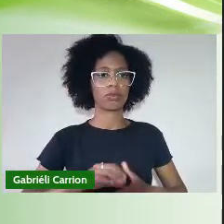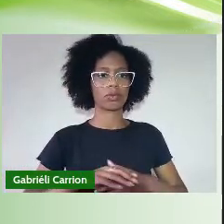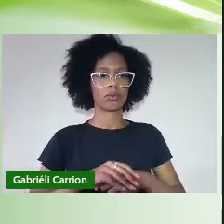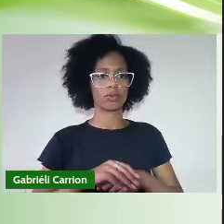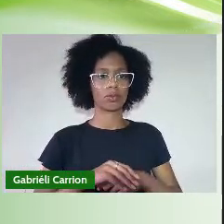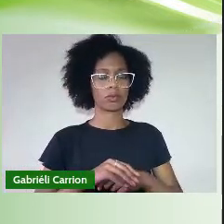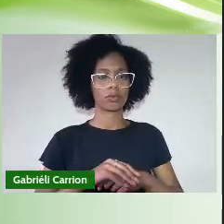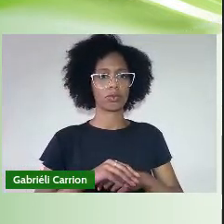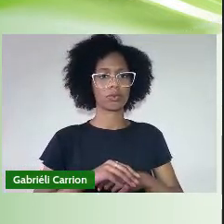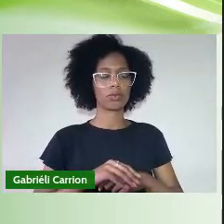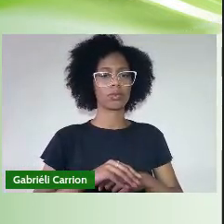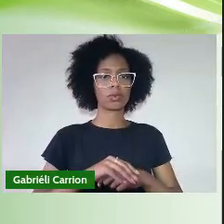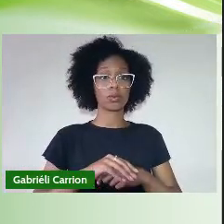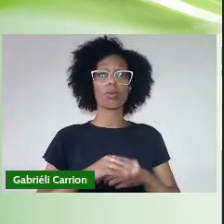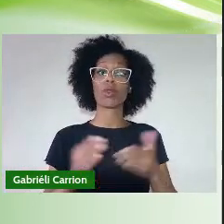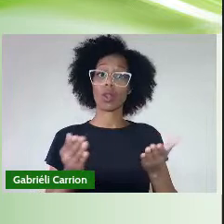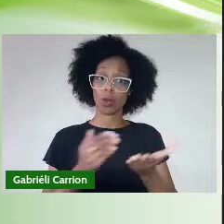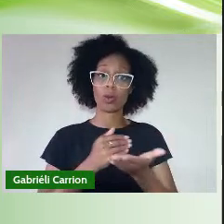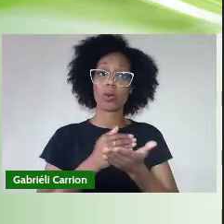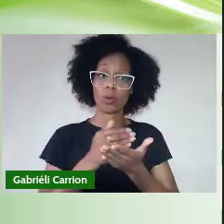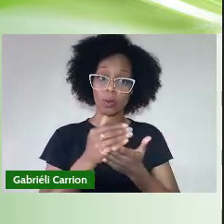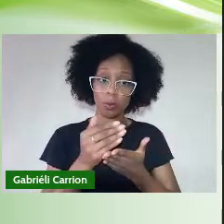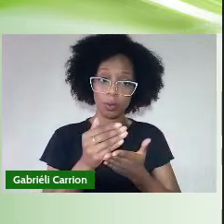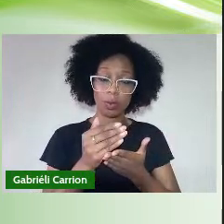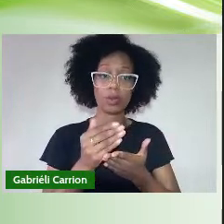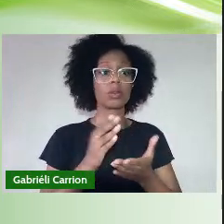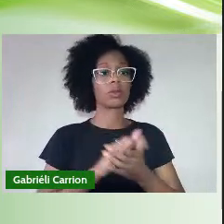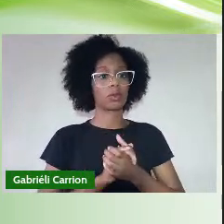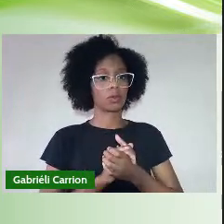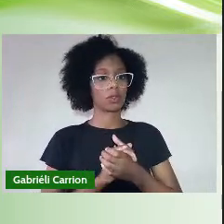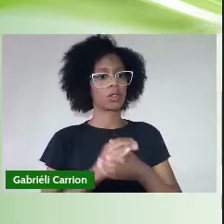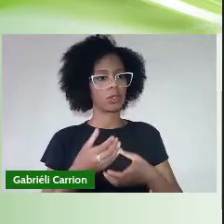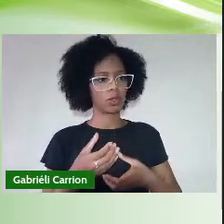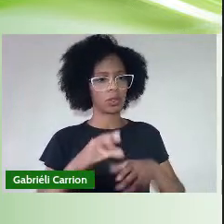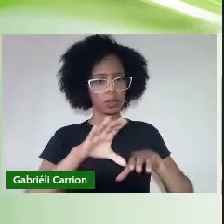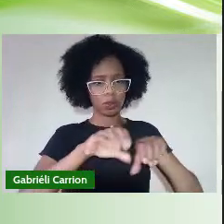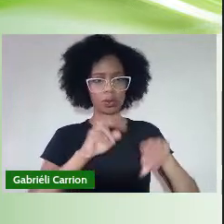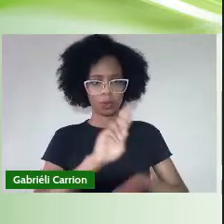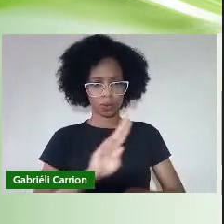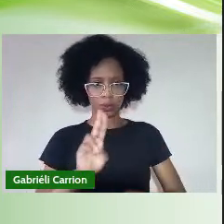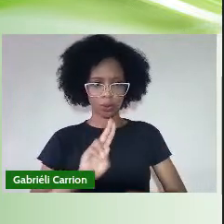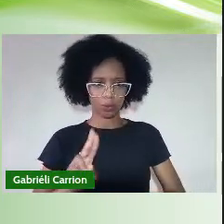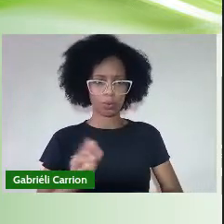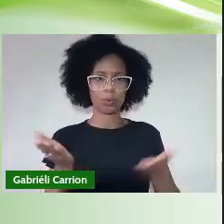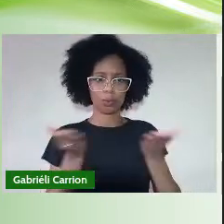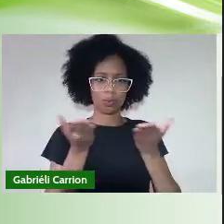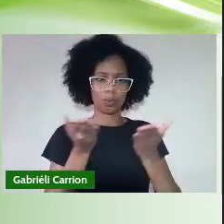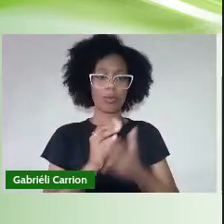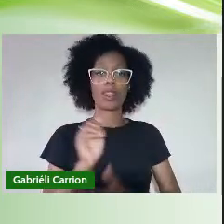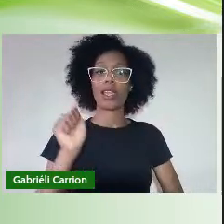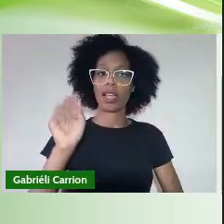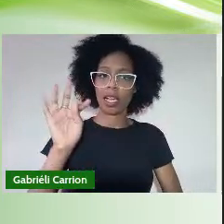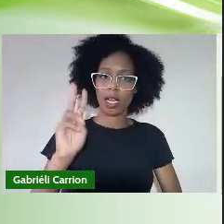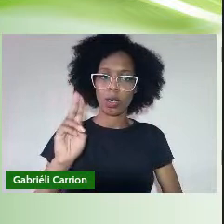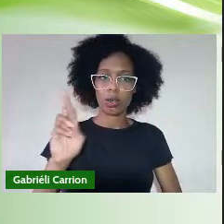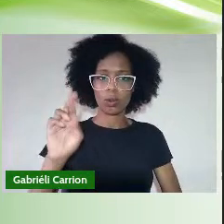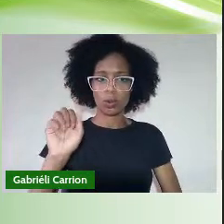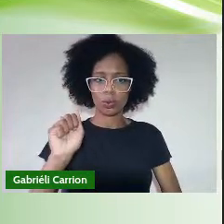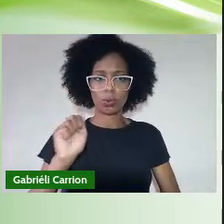Recebem o grau os graduandos a seguir nominados Arthur Magalhães Viola